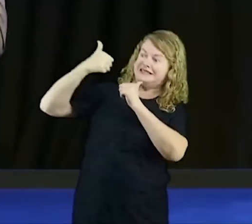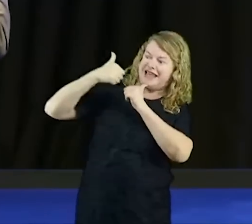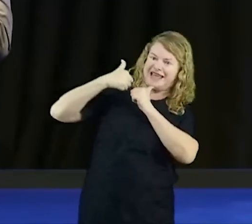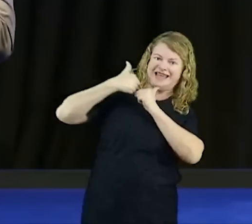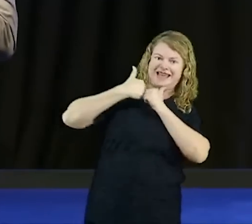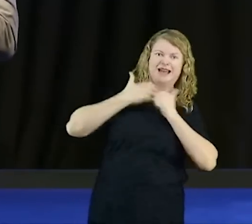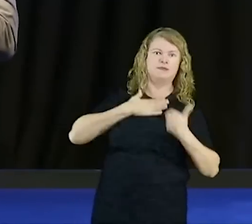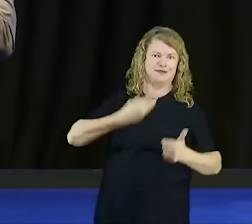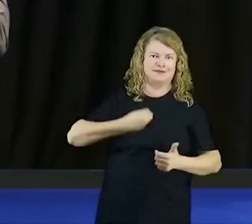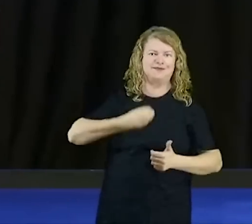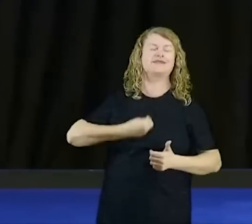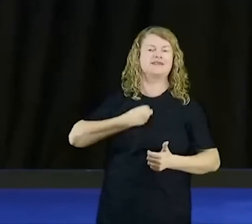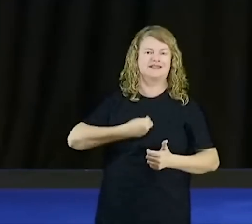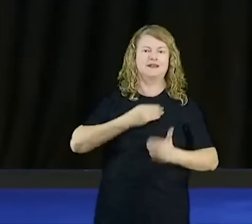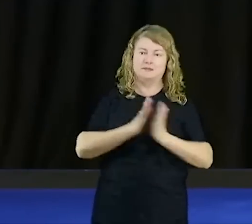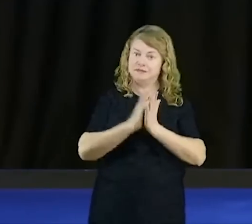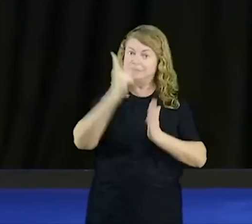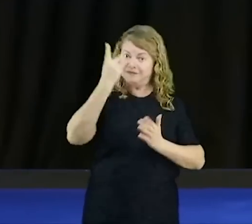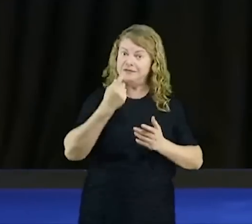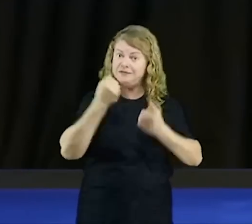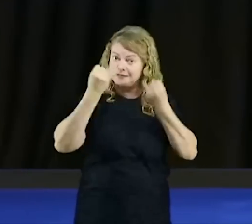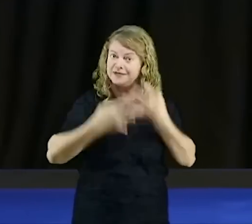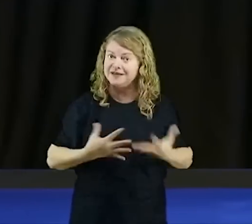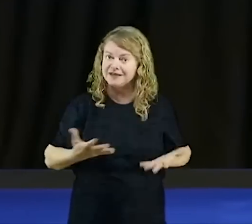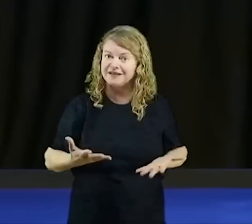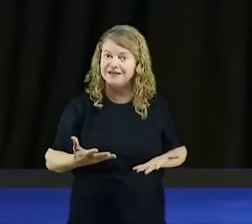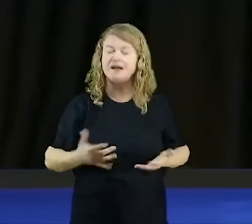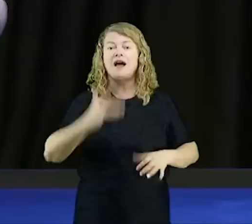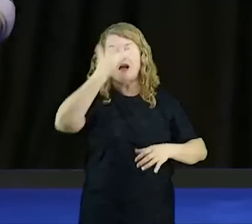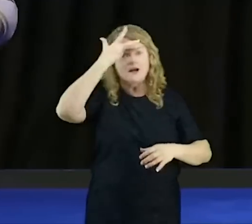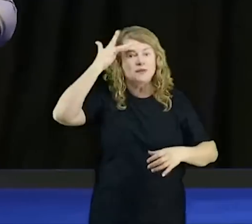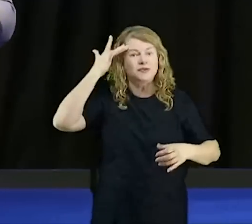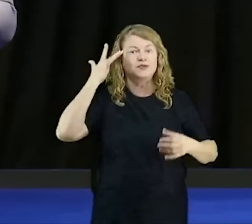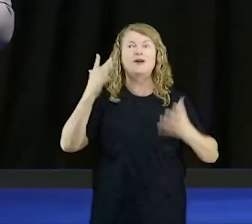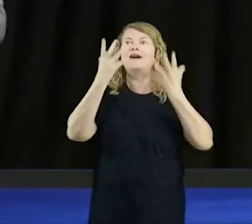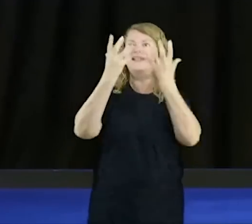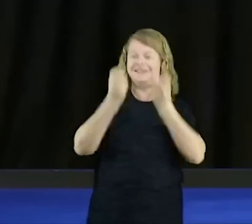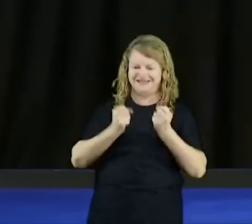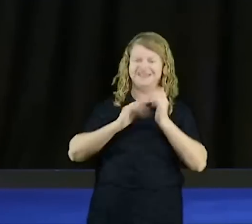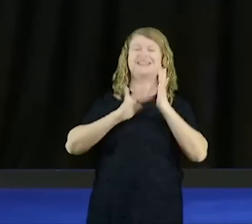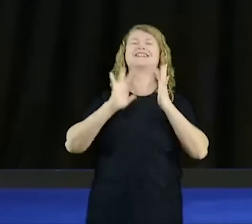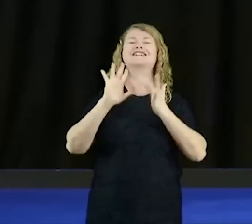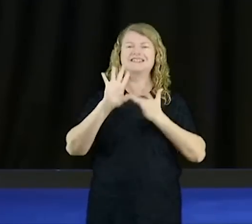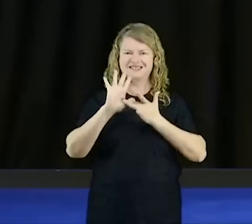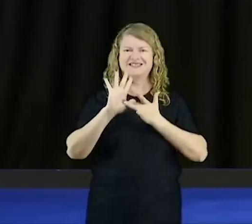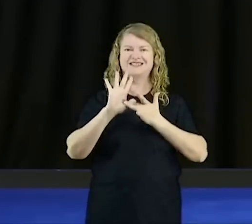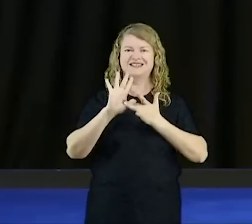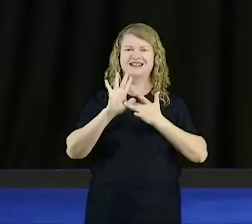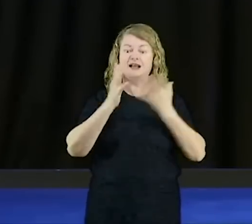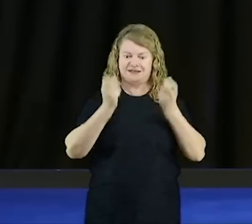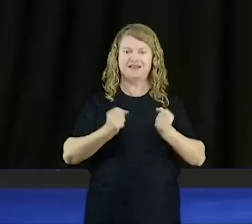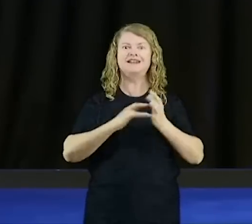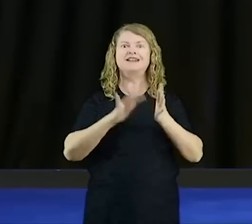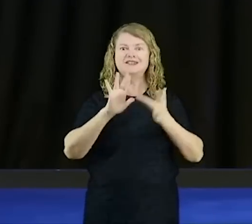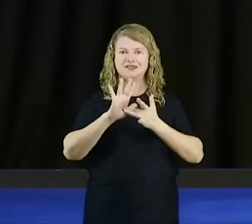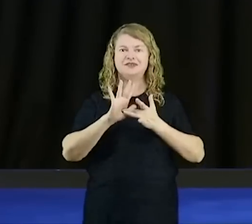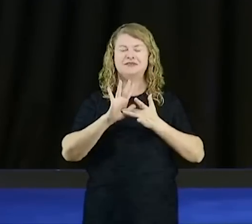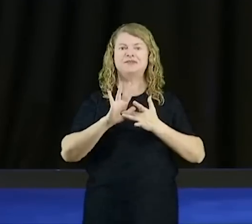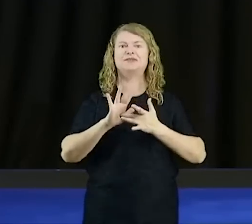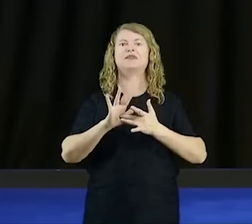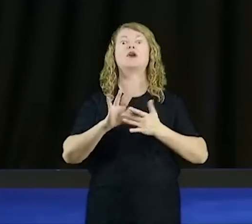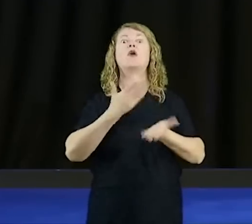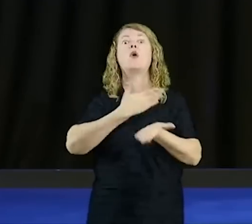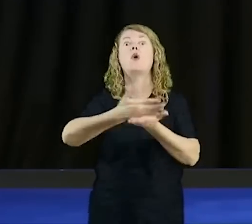quando a pessoa se converte e ela começa a se desassociar, ou seja, se desvincular do pecado,